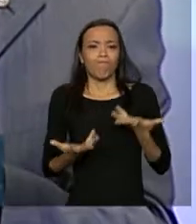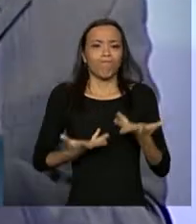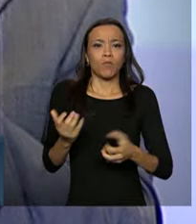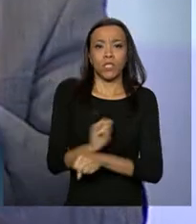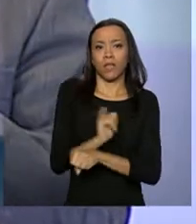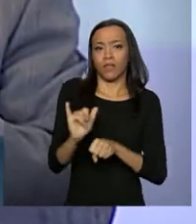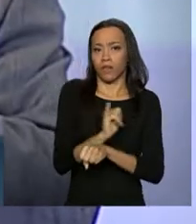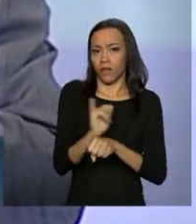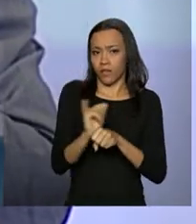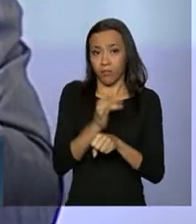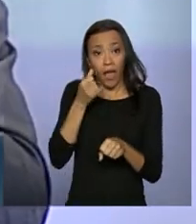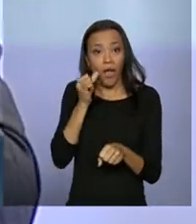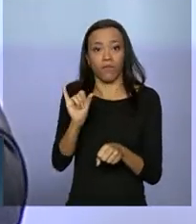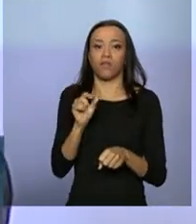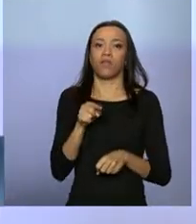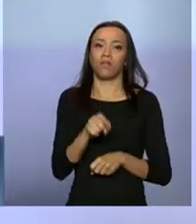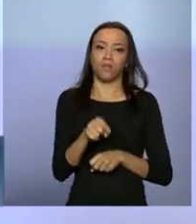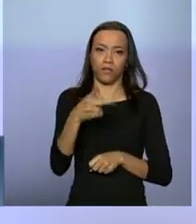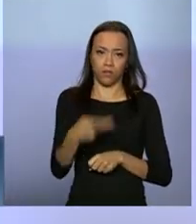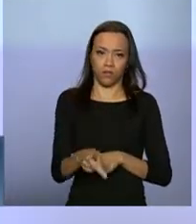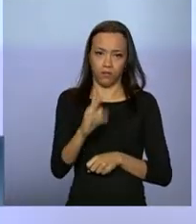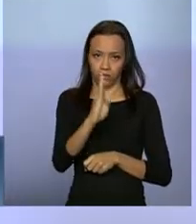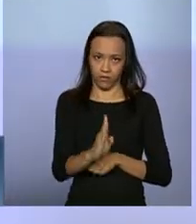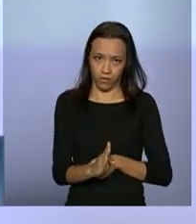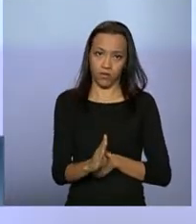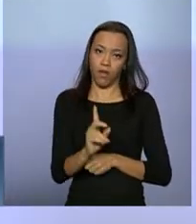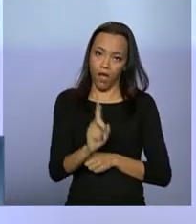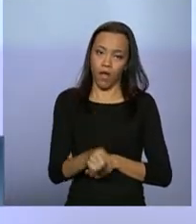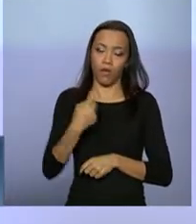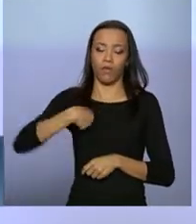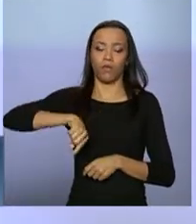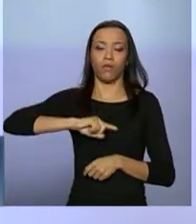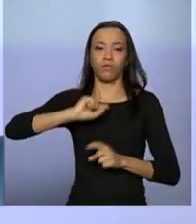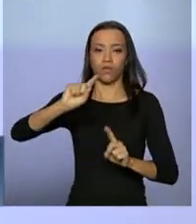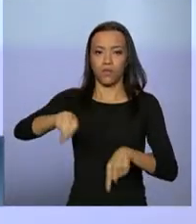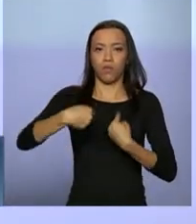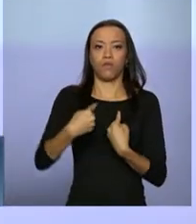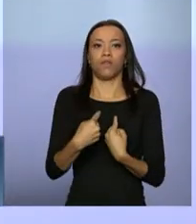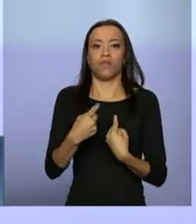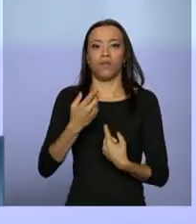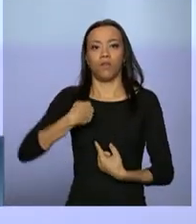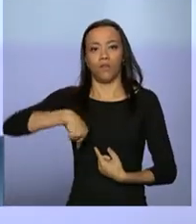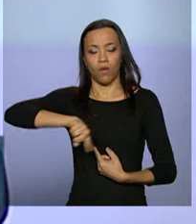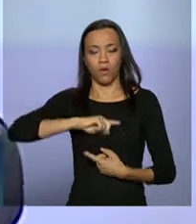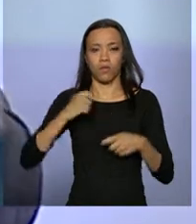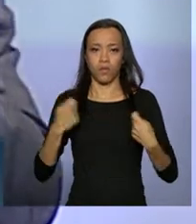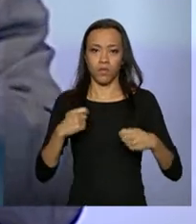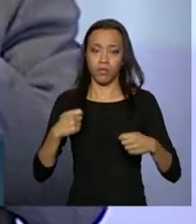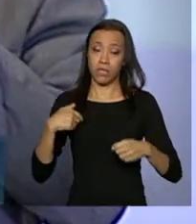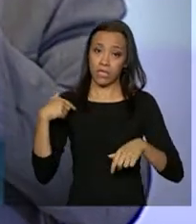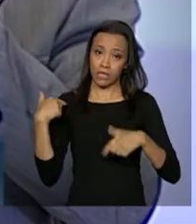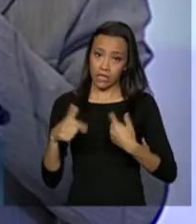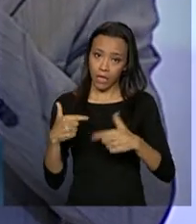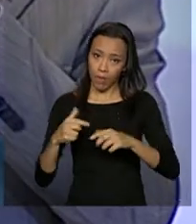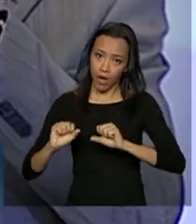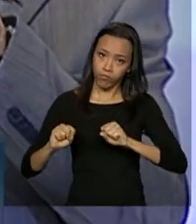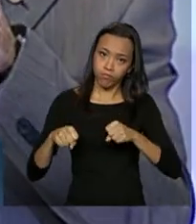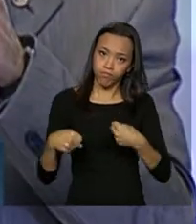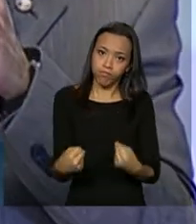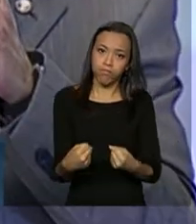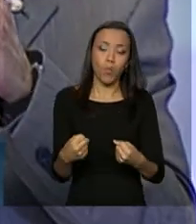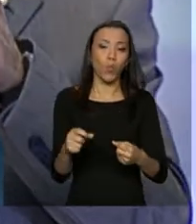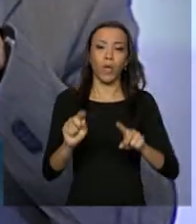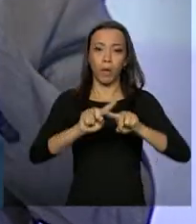envolvido. Esse, repito, é o nosso desafio. Nós precisamos centrar esforços, ministro, em projetos de